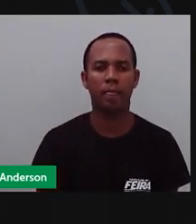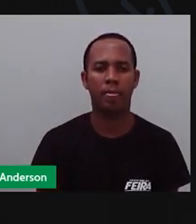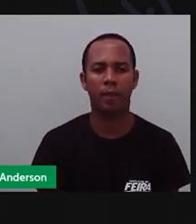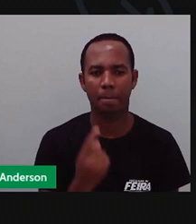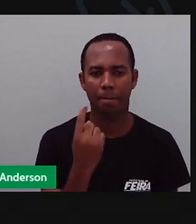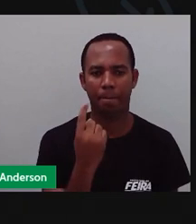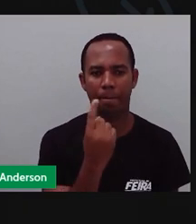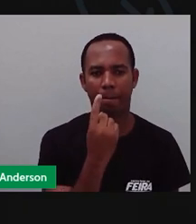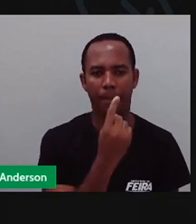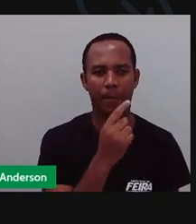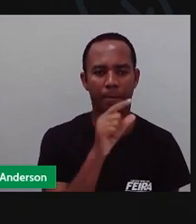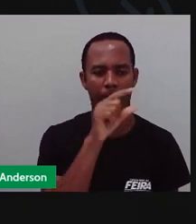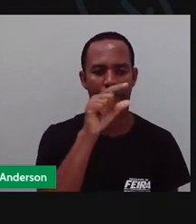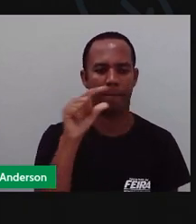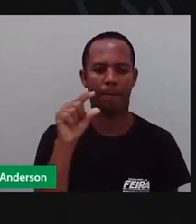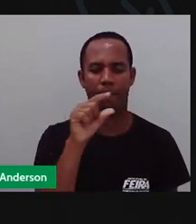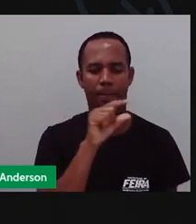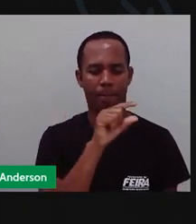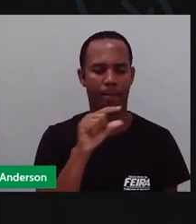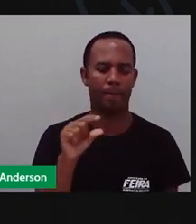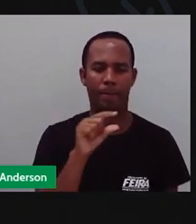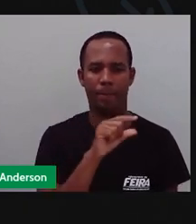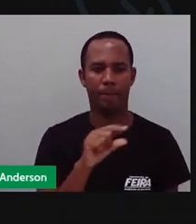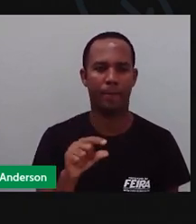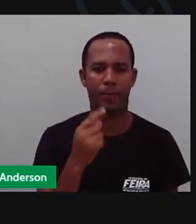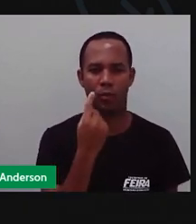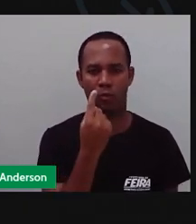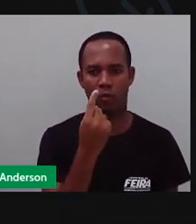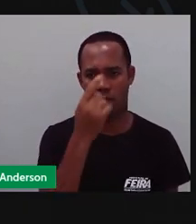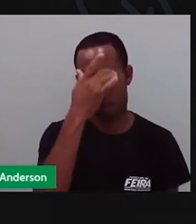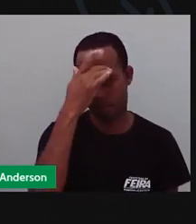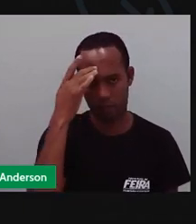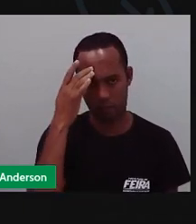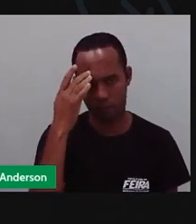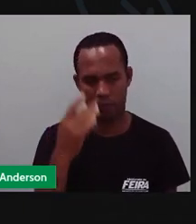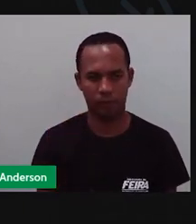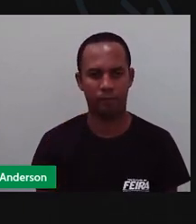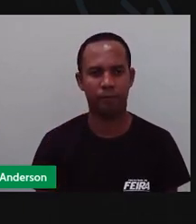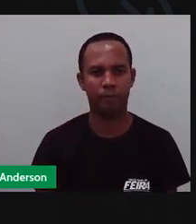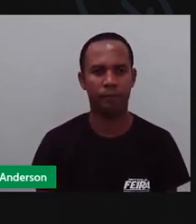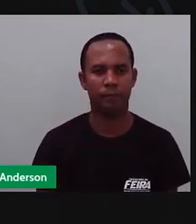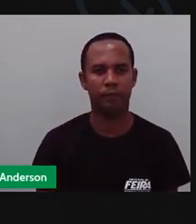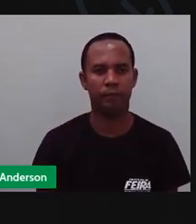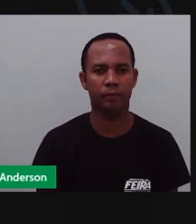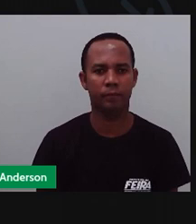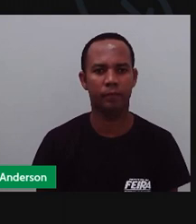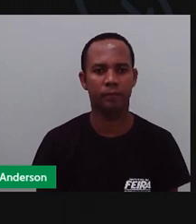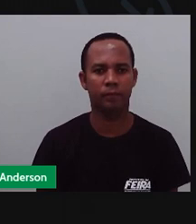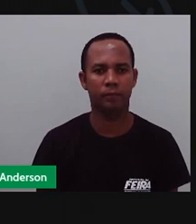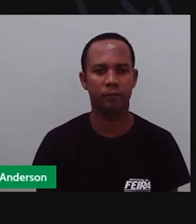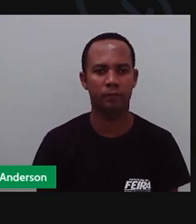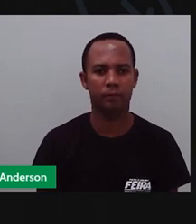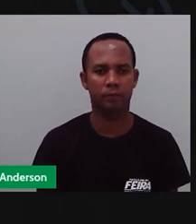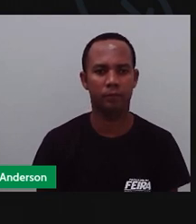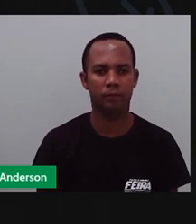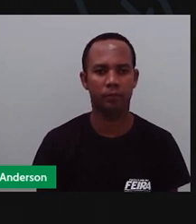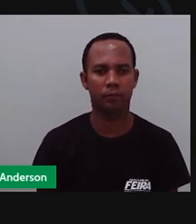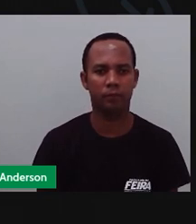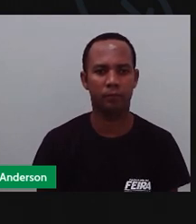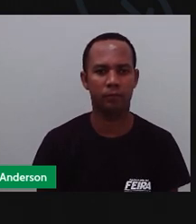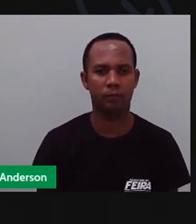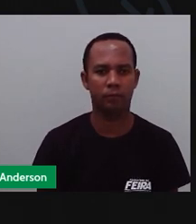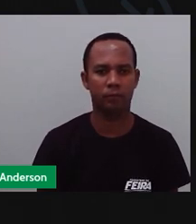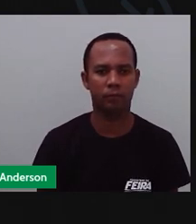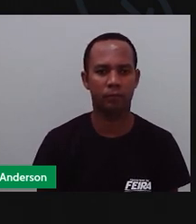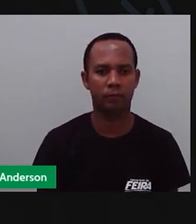quadrinho desse equivale a o quê? A uma pessoa. Aí eu vou fazer ali do ladinho. Vou desenhar um quadrinho vazio. Certo?